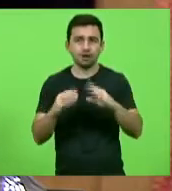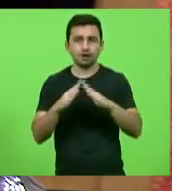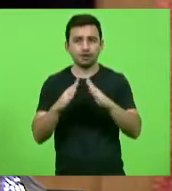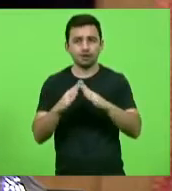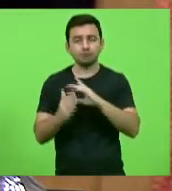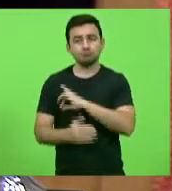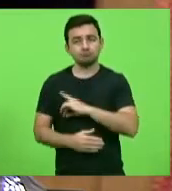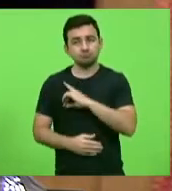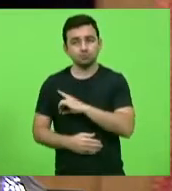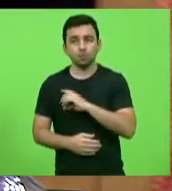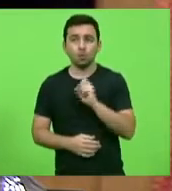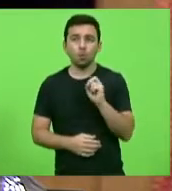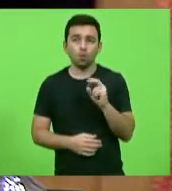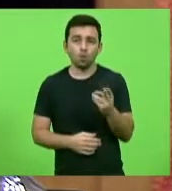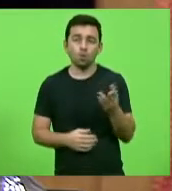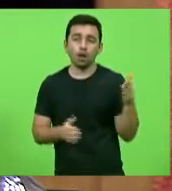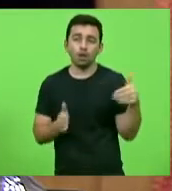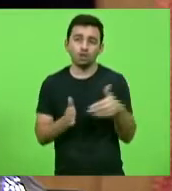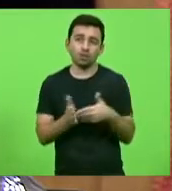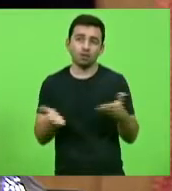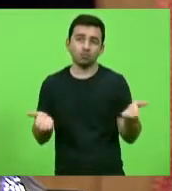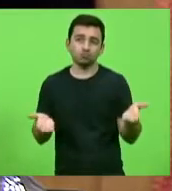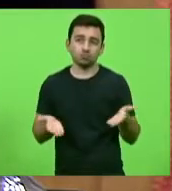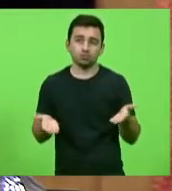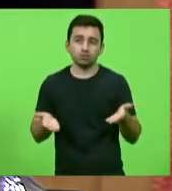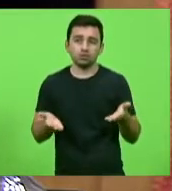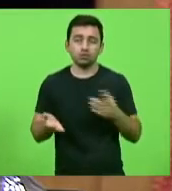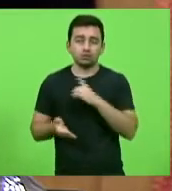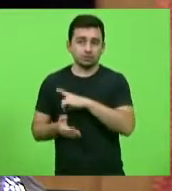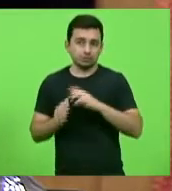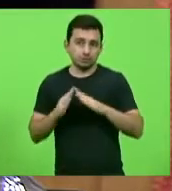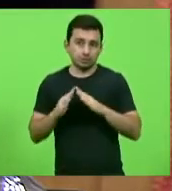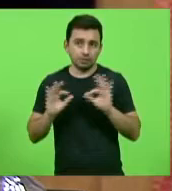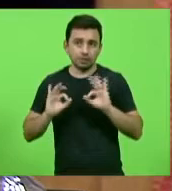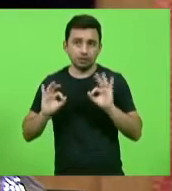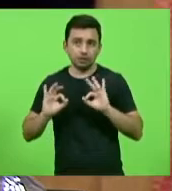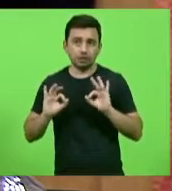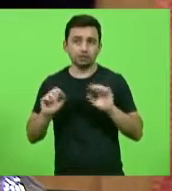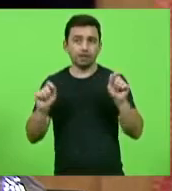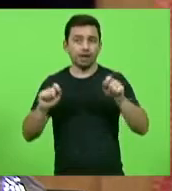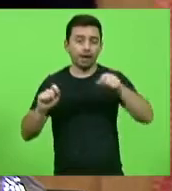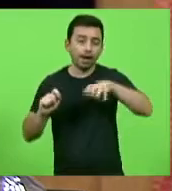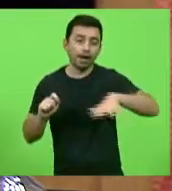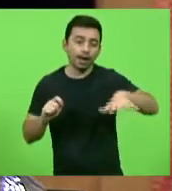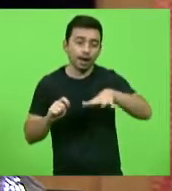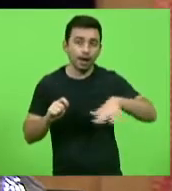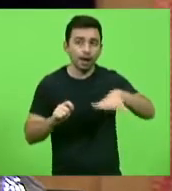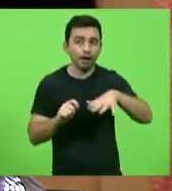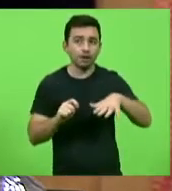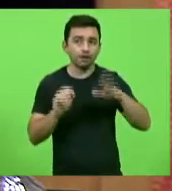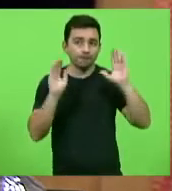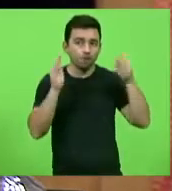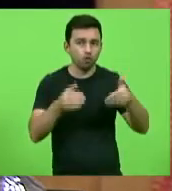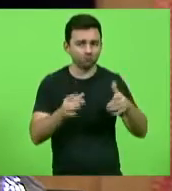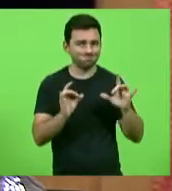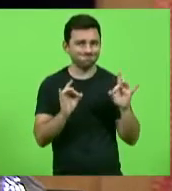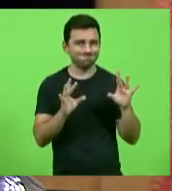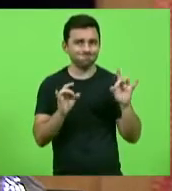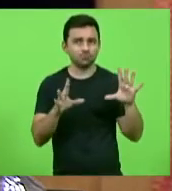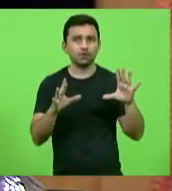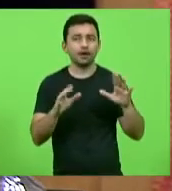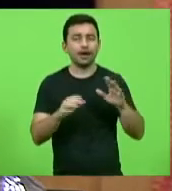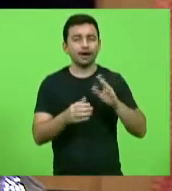momentaneamente, enquanto não implanta a delegacia, de uma área especializada com